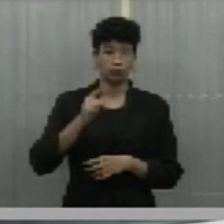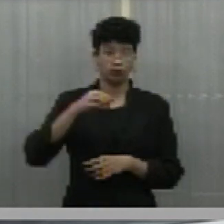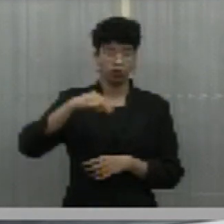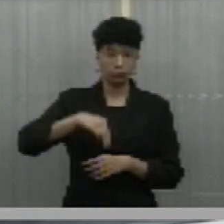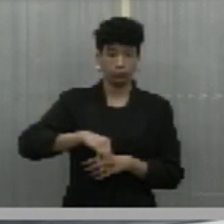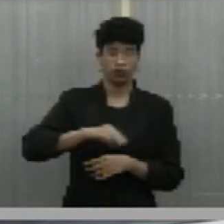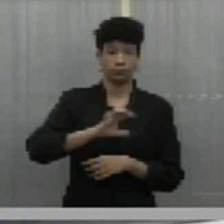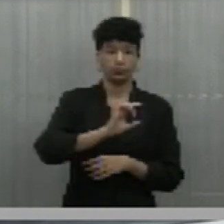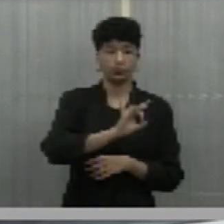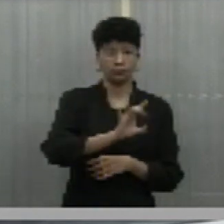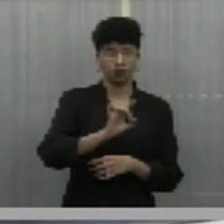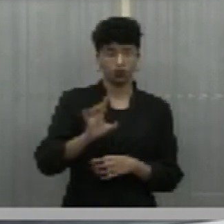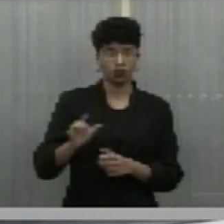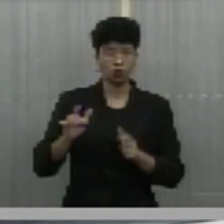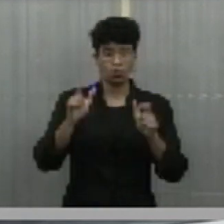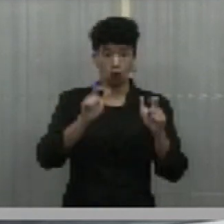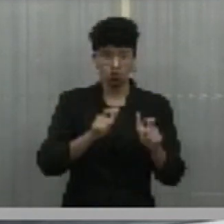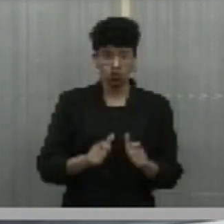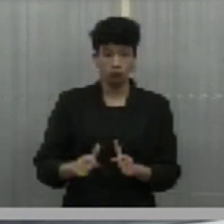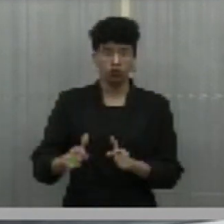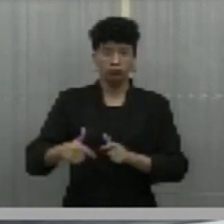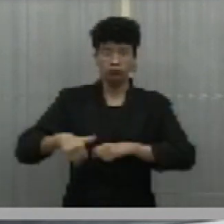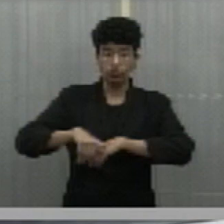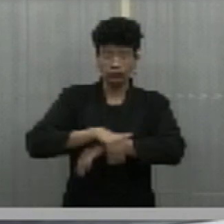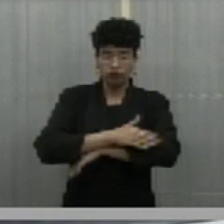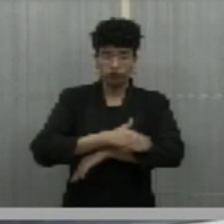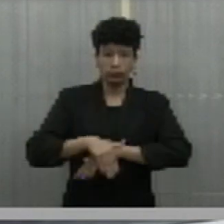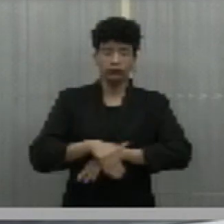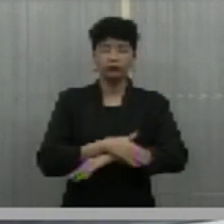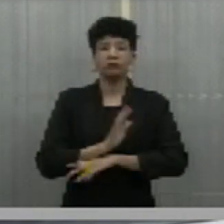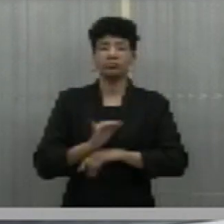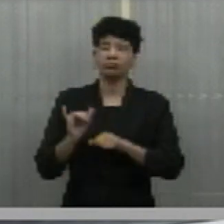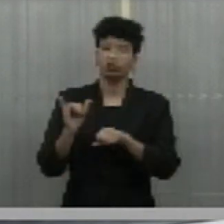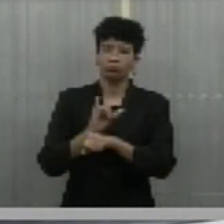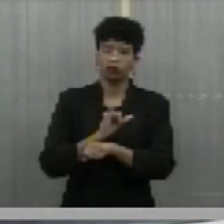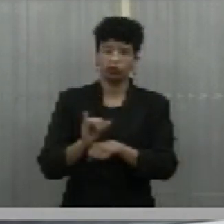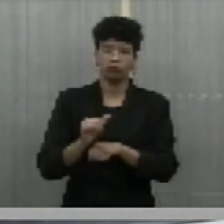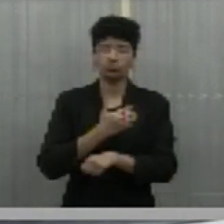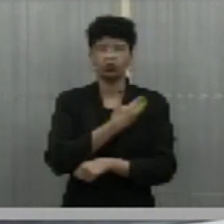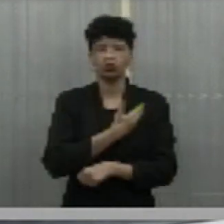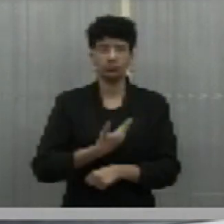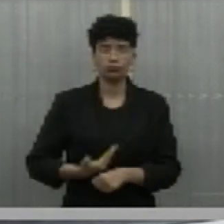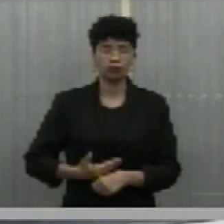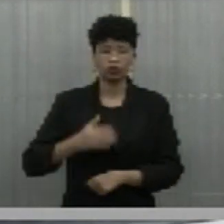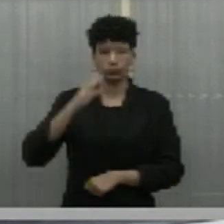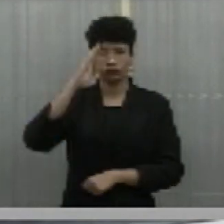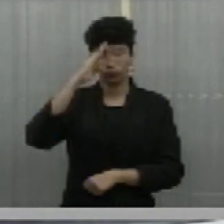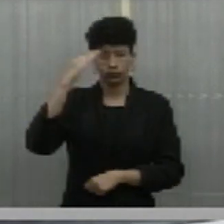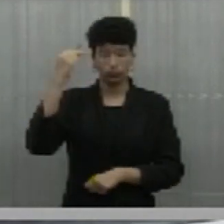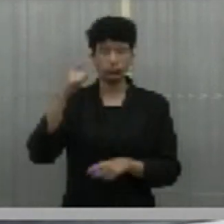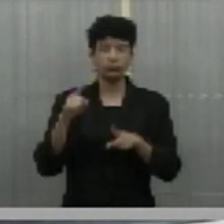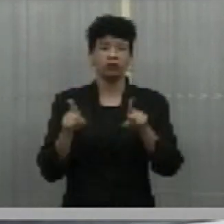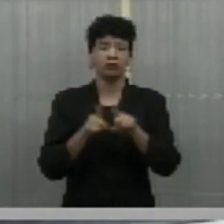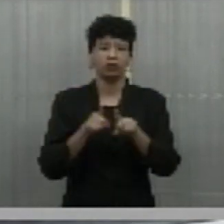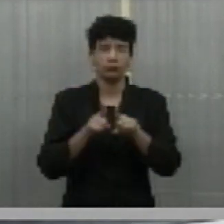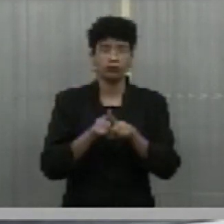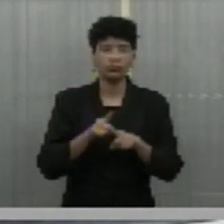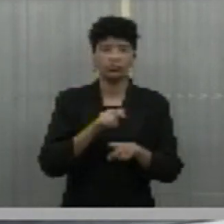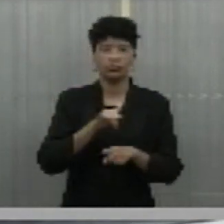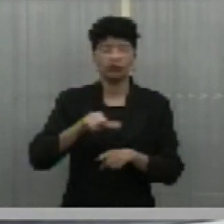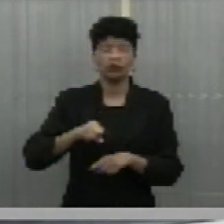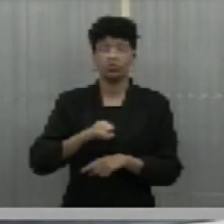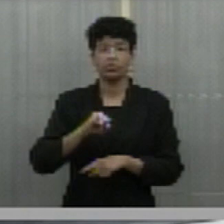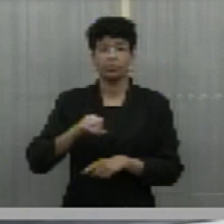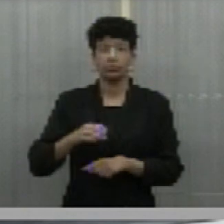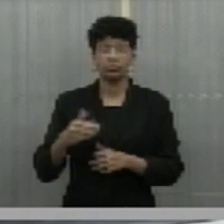em cada faixa e já estamos articulando com o governador Rafael Fontela para que também a São Sebastião indo